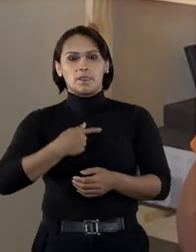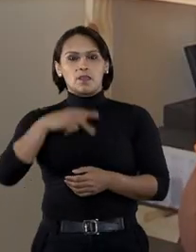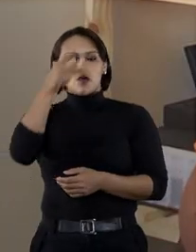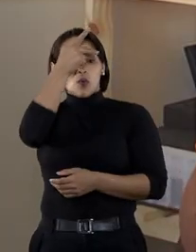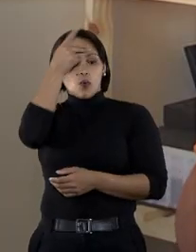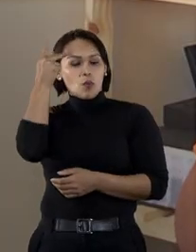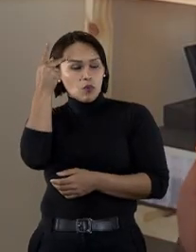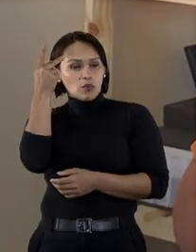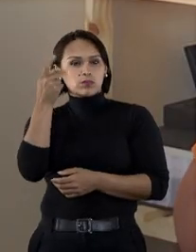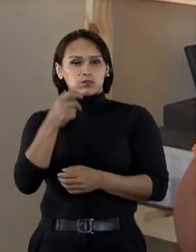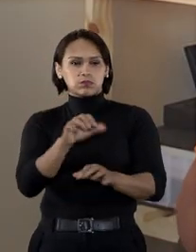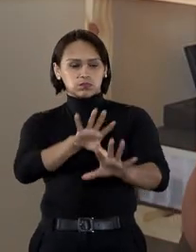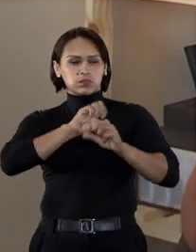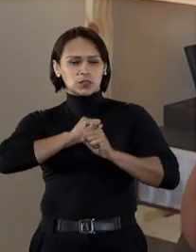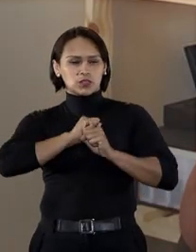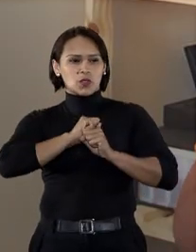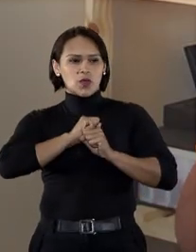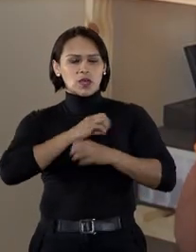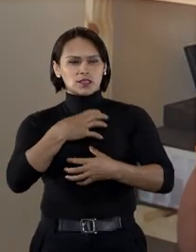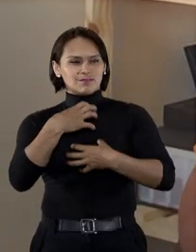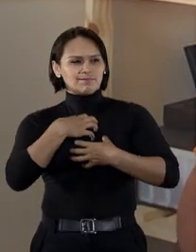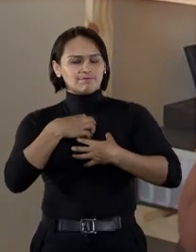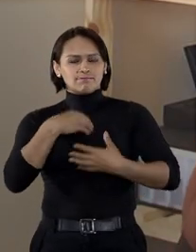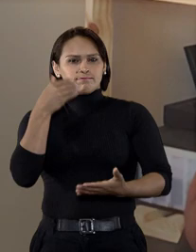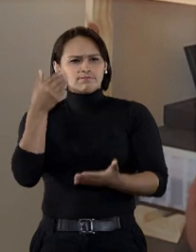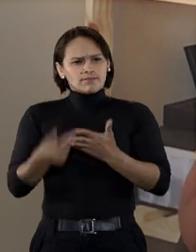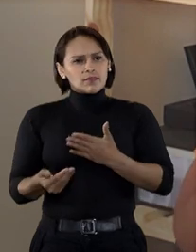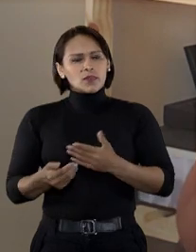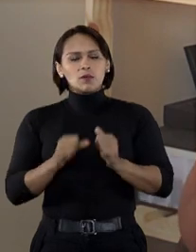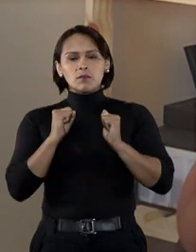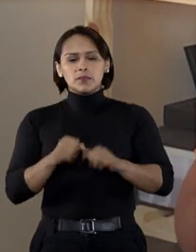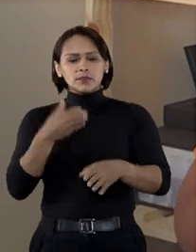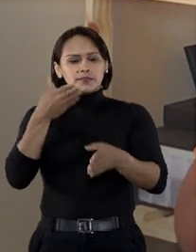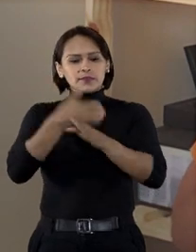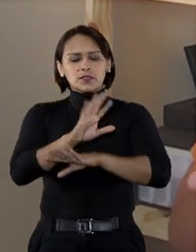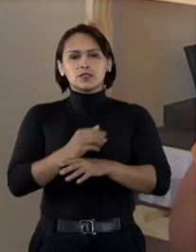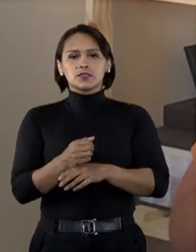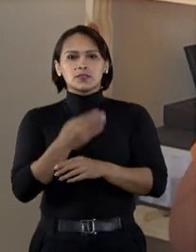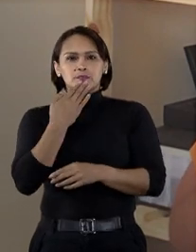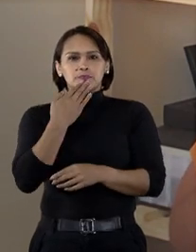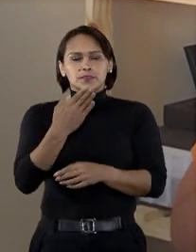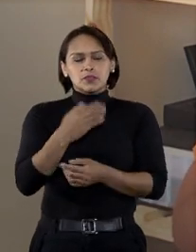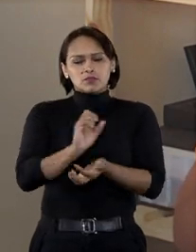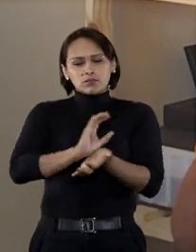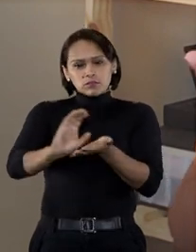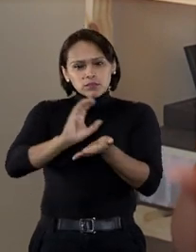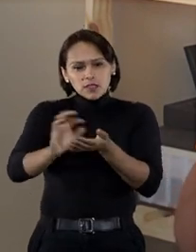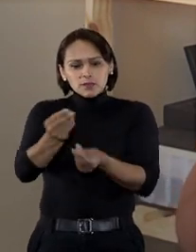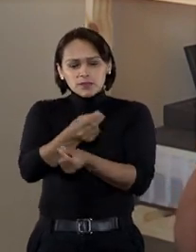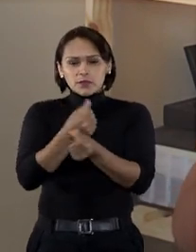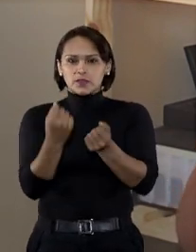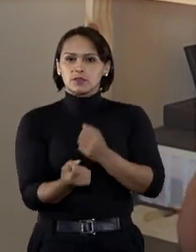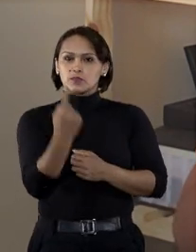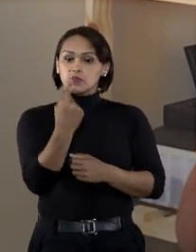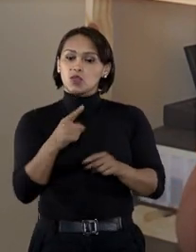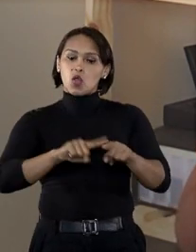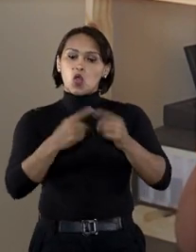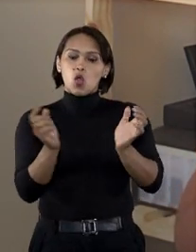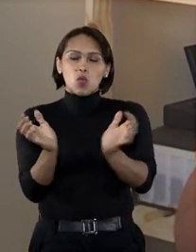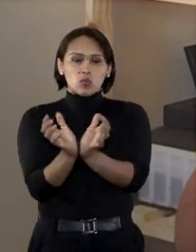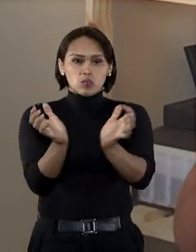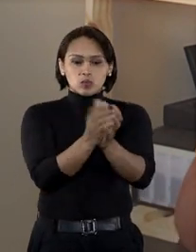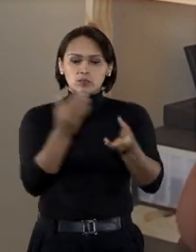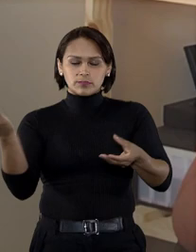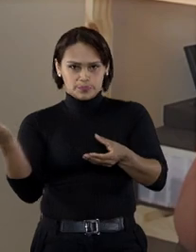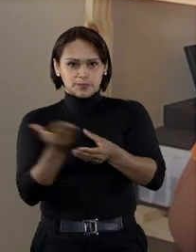O consumidor, por equiparação, que se sentir lesado, pode entrar com um pedido de indenização por dano individual ou uma ação